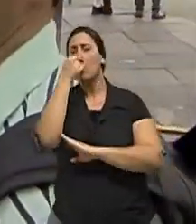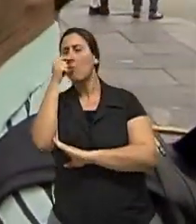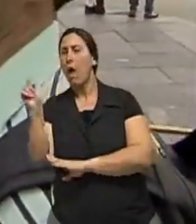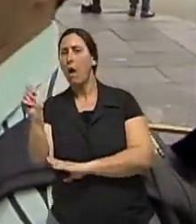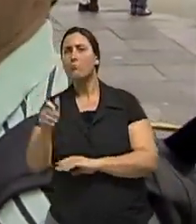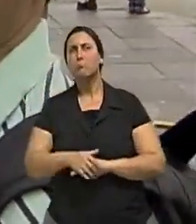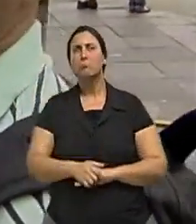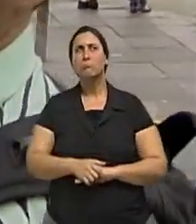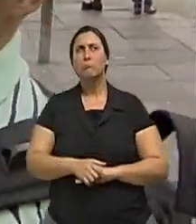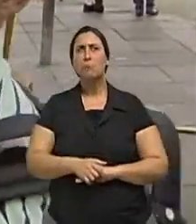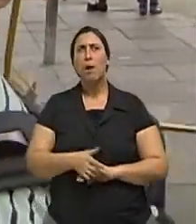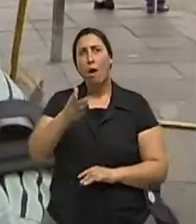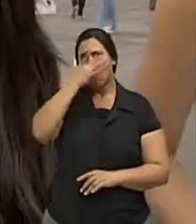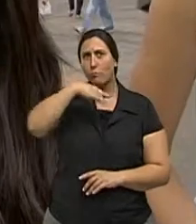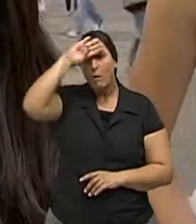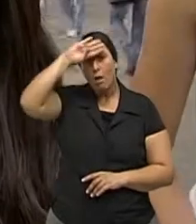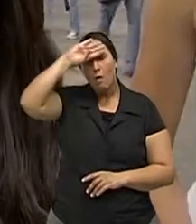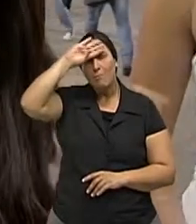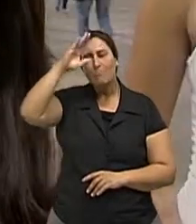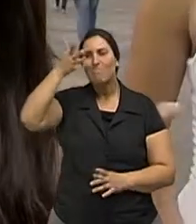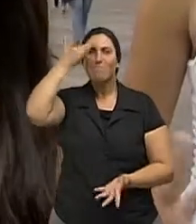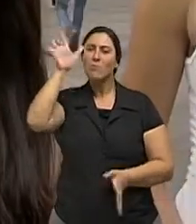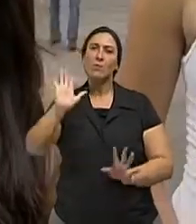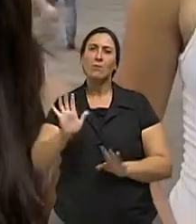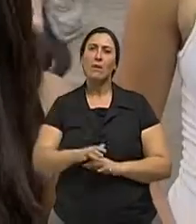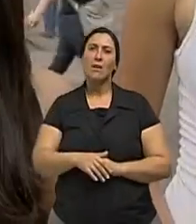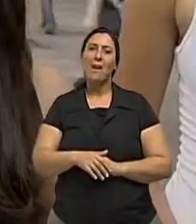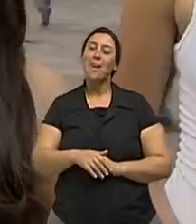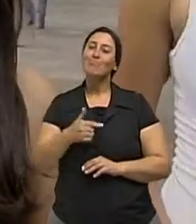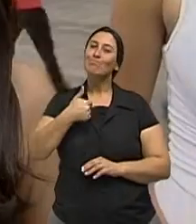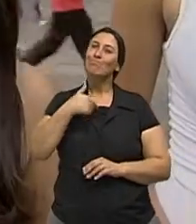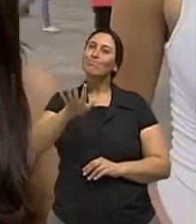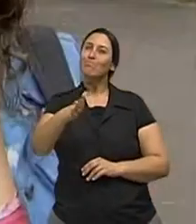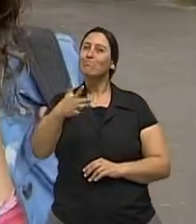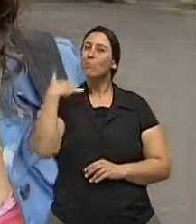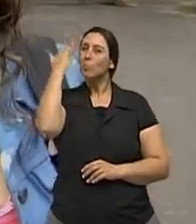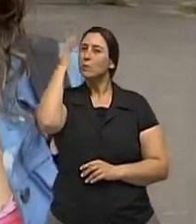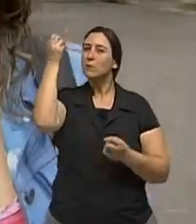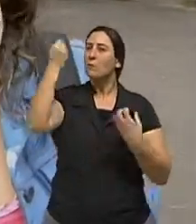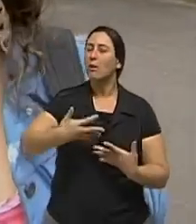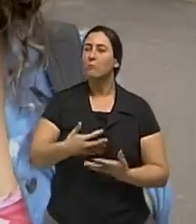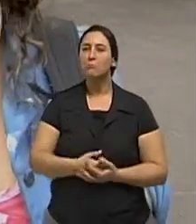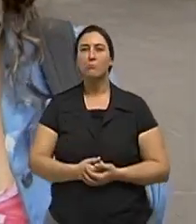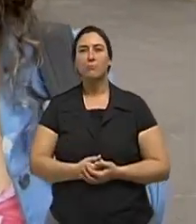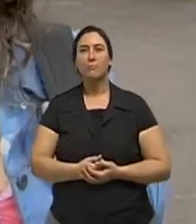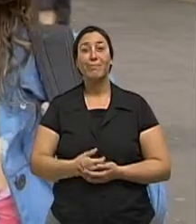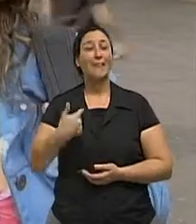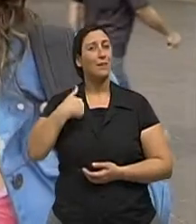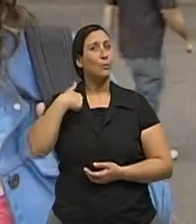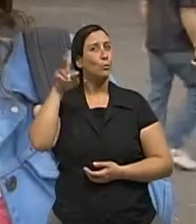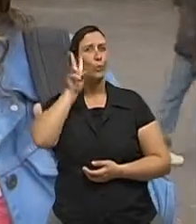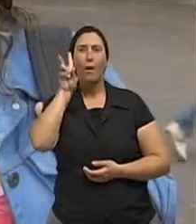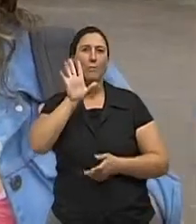Febre, o resto eu não sei. Mais ou menos, não sei explicar, sim. Não lembro, deveria